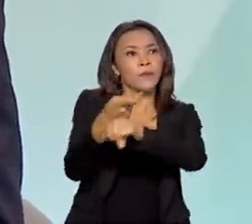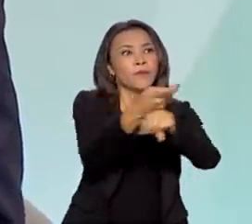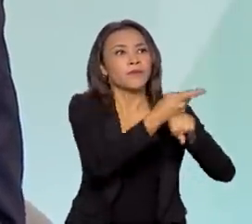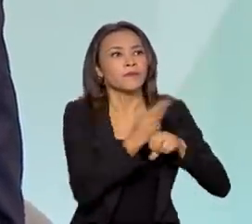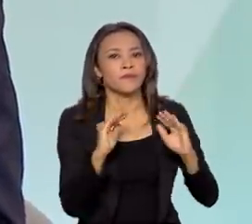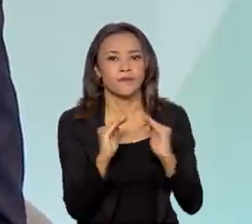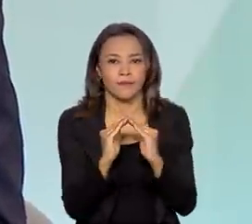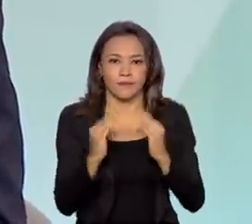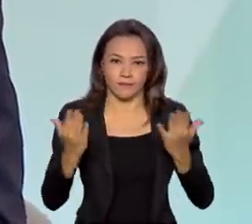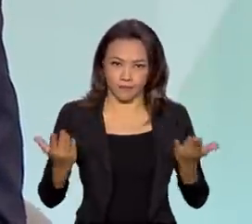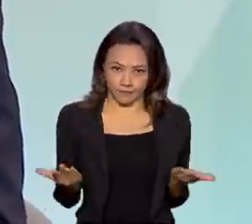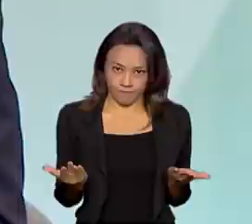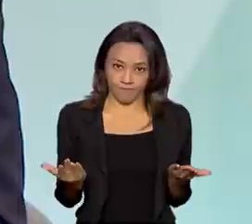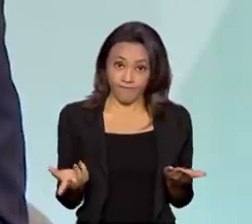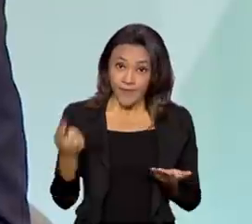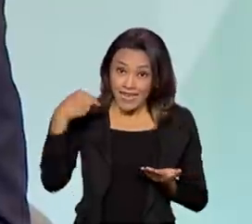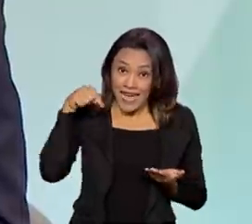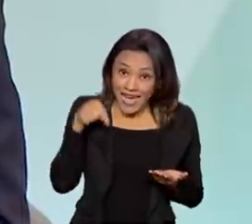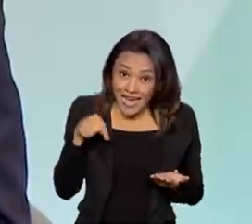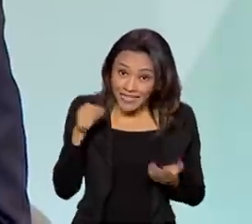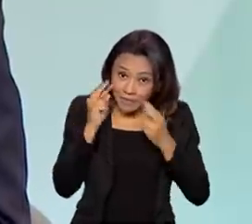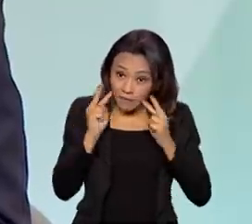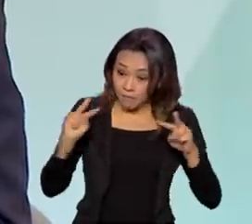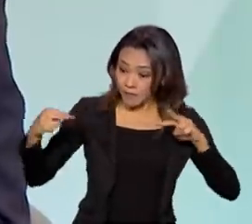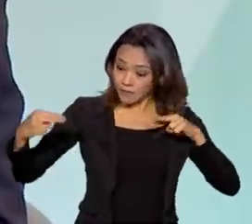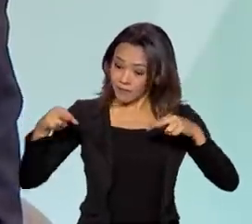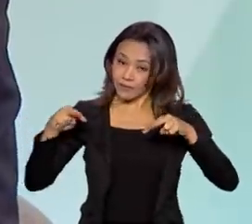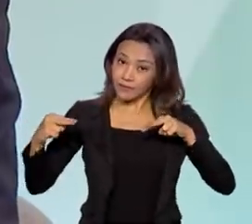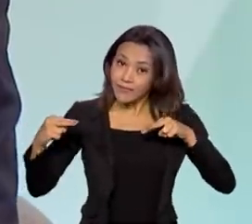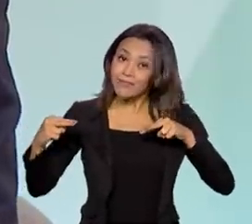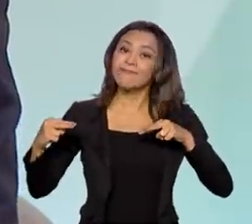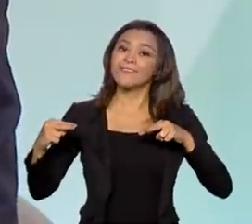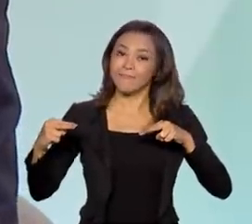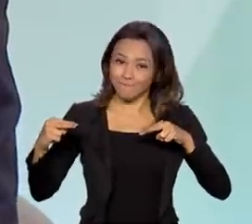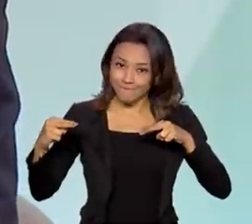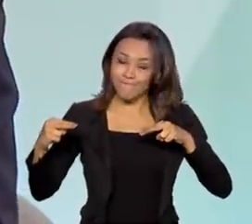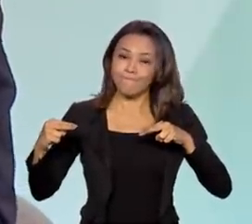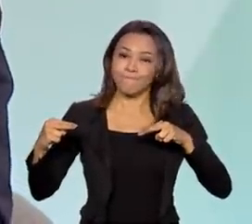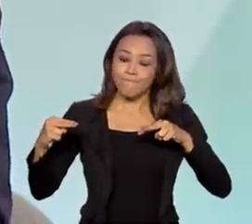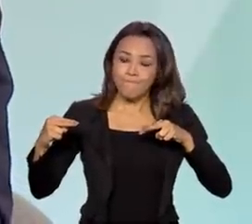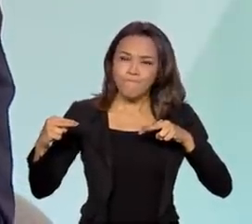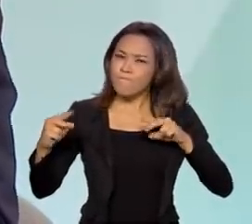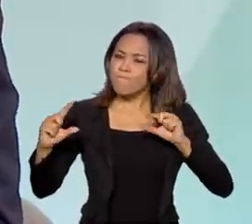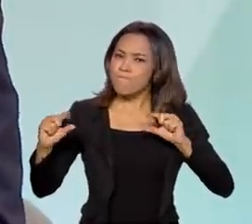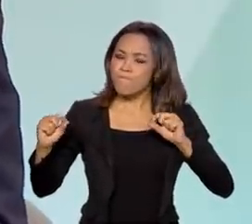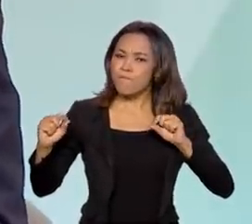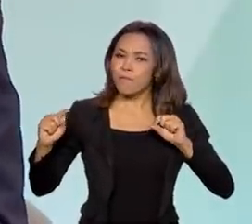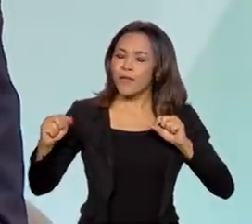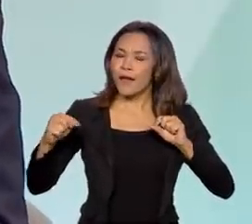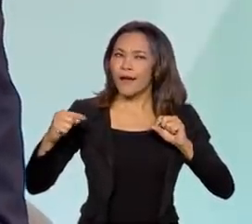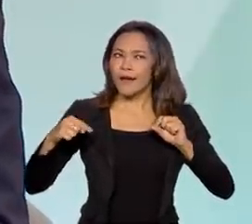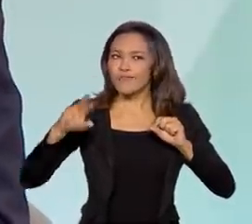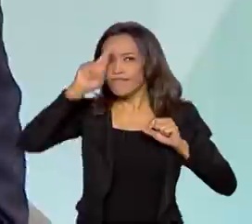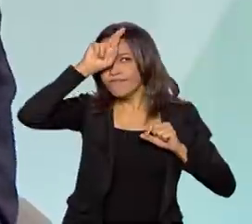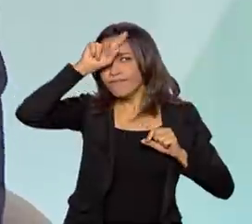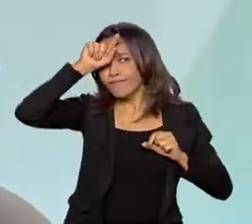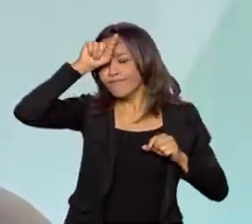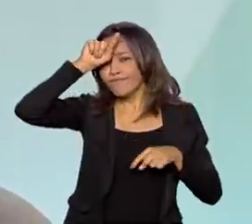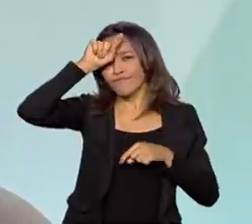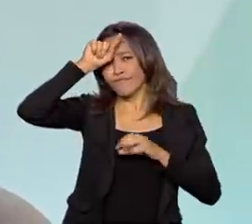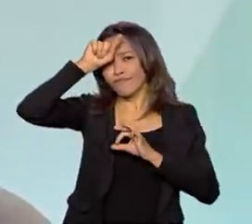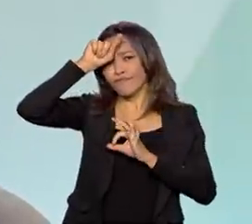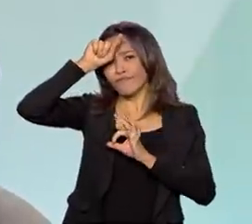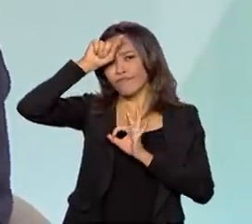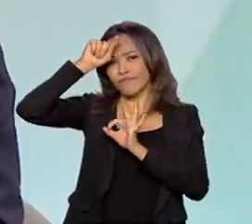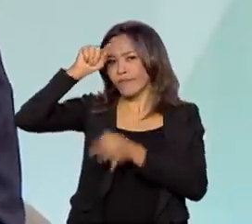Essa visão leva a uma premissa equivocada, leva